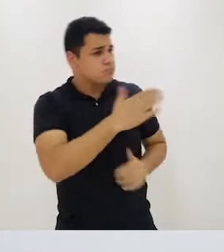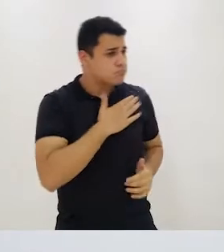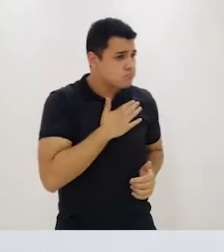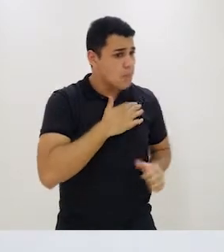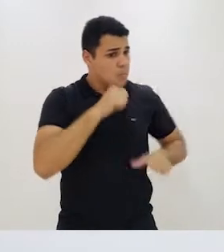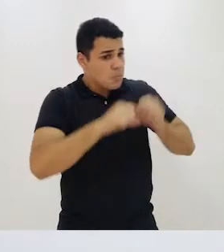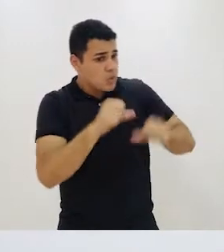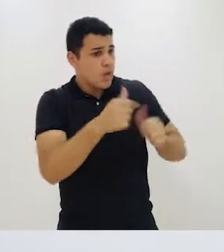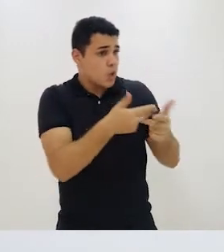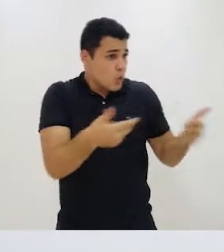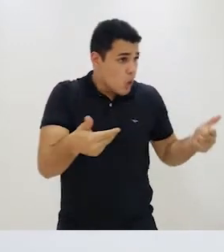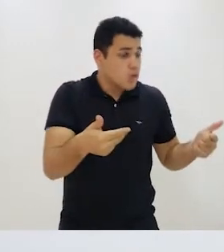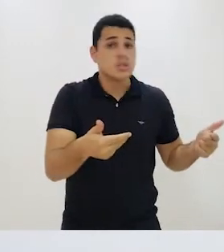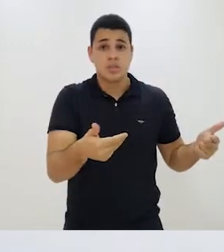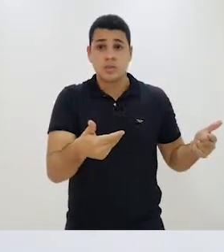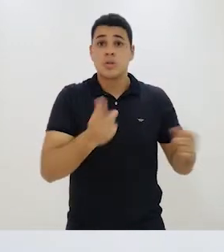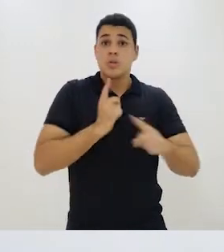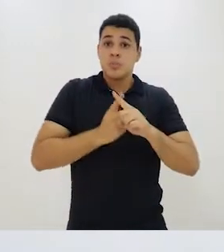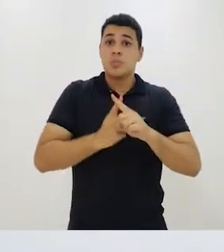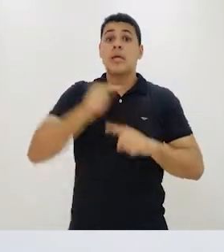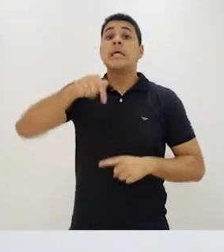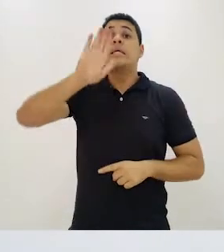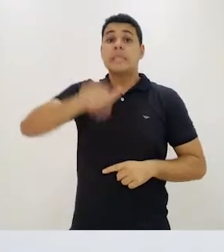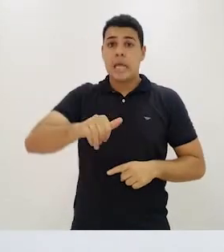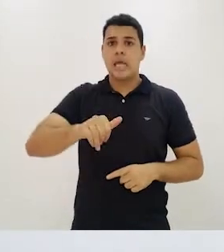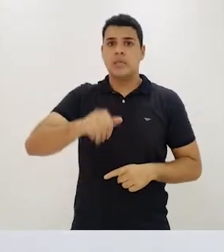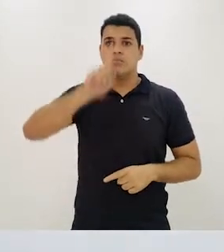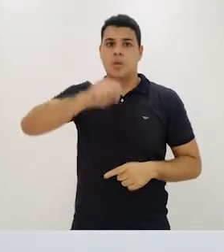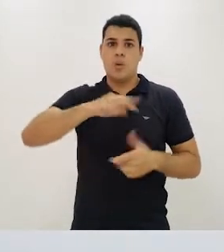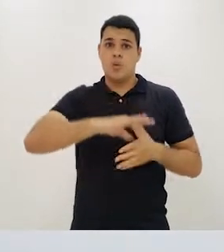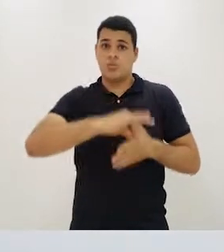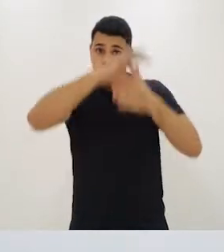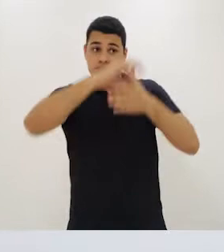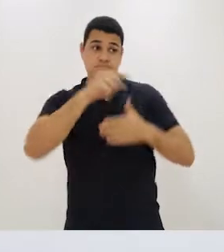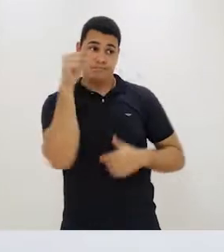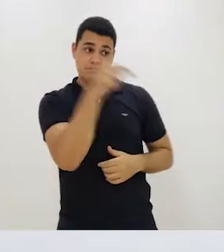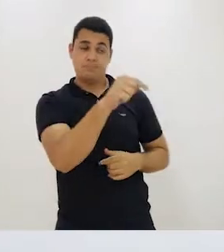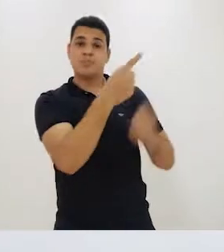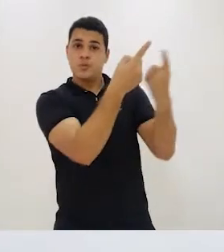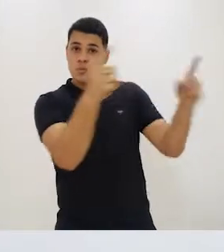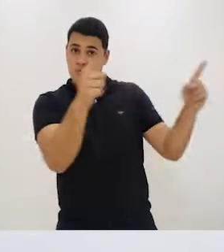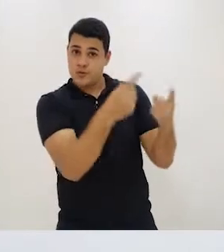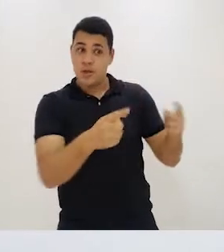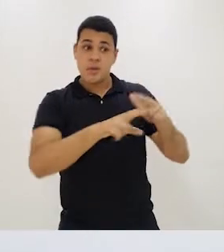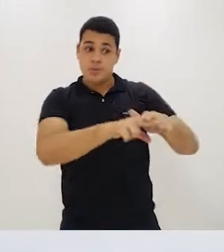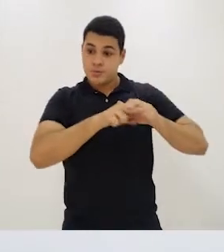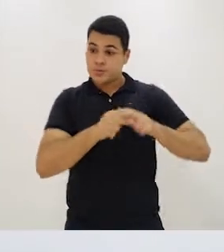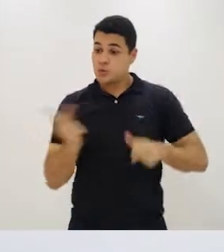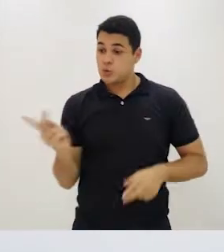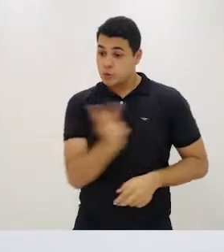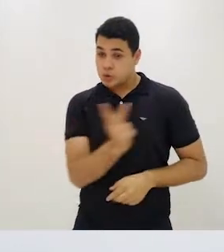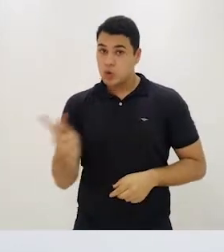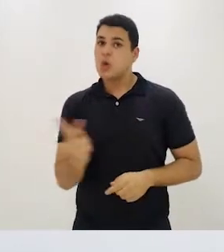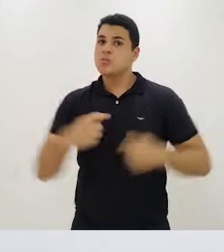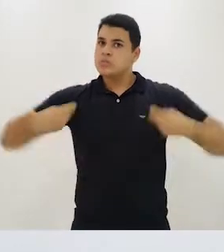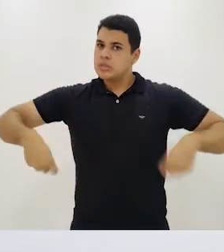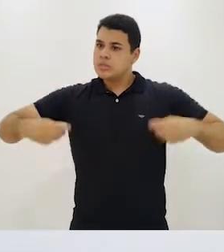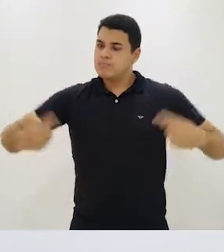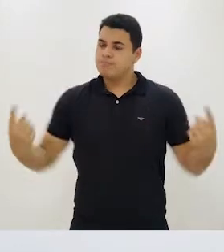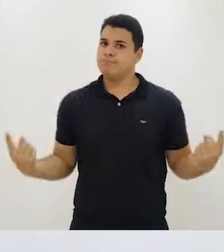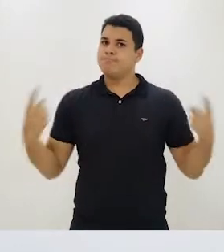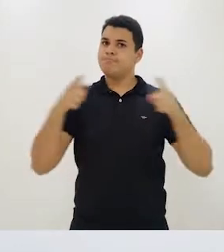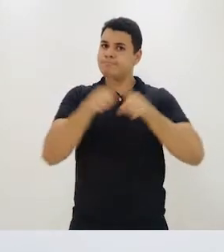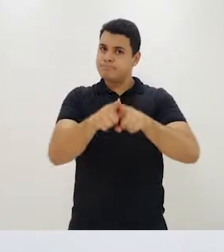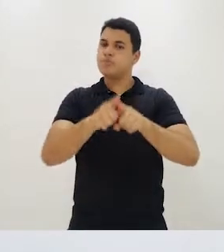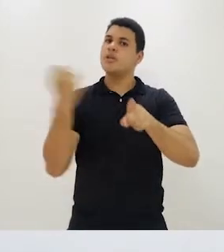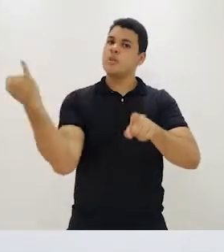se quer que mude alguma coisa, porque, afinal de contas, quem vai conduzir é o regente. Então, essa parceria regente e